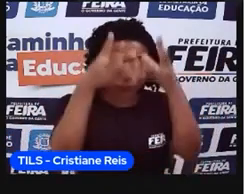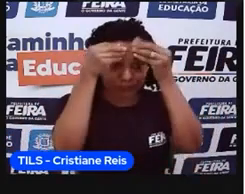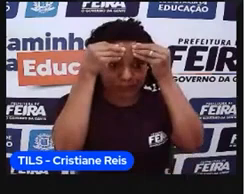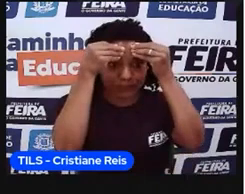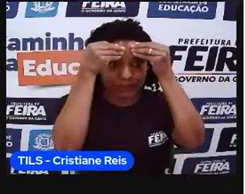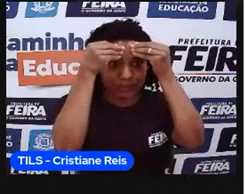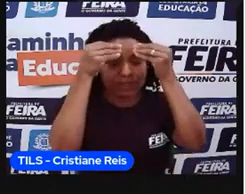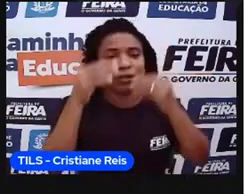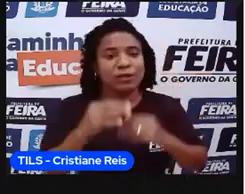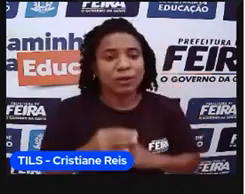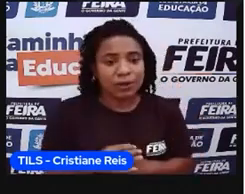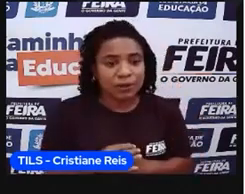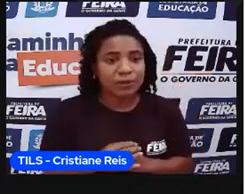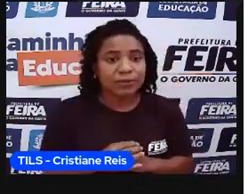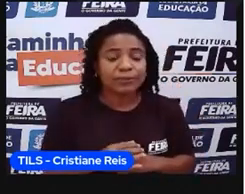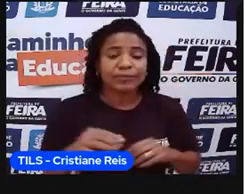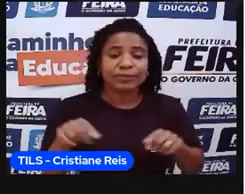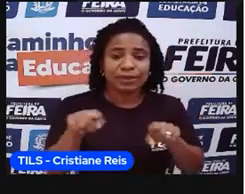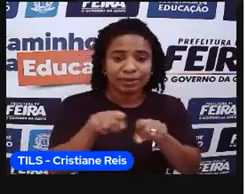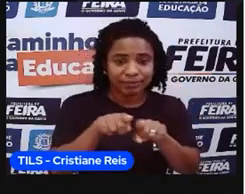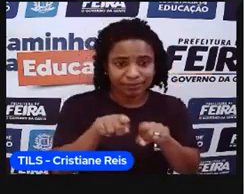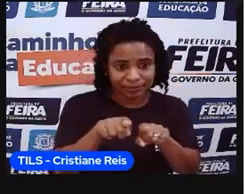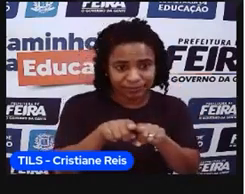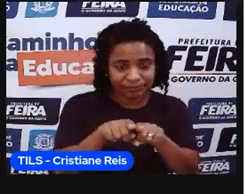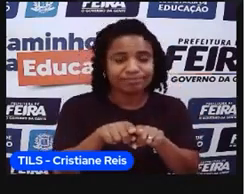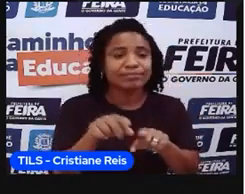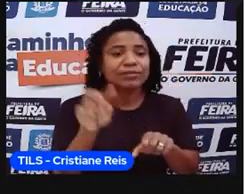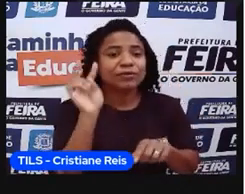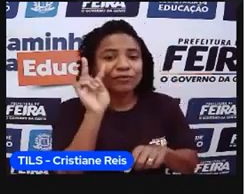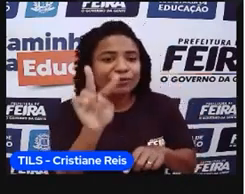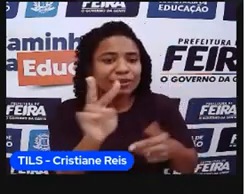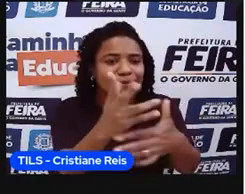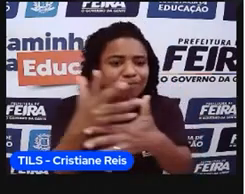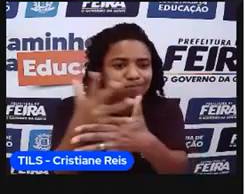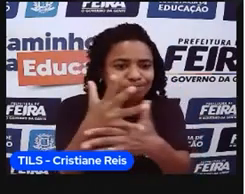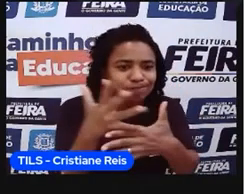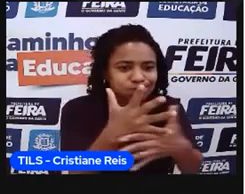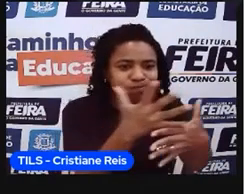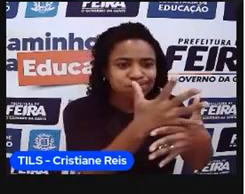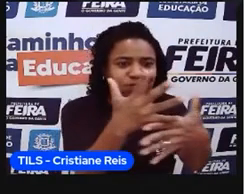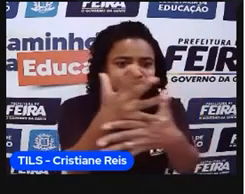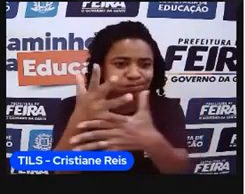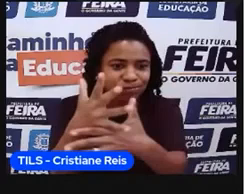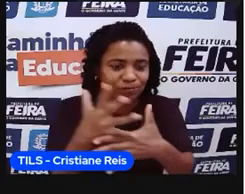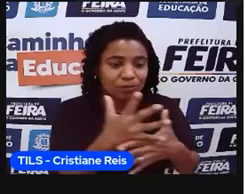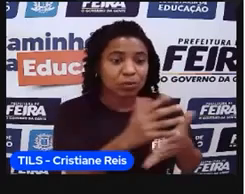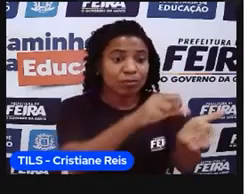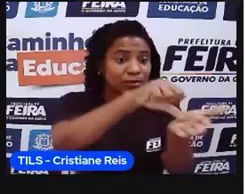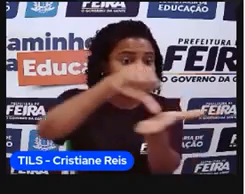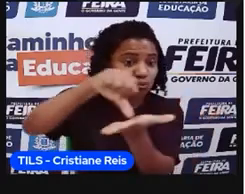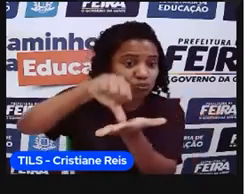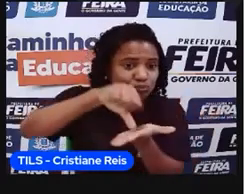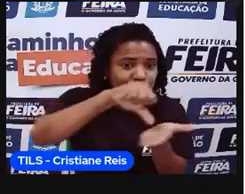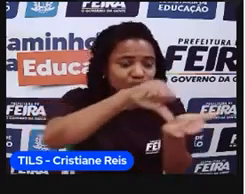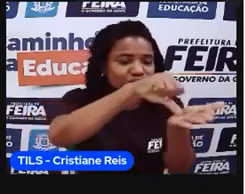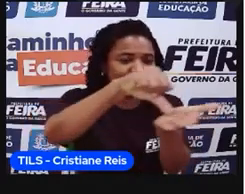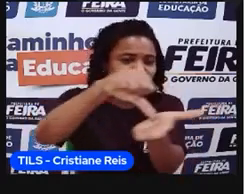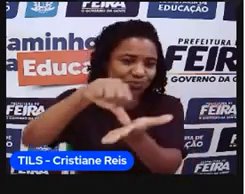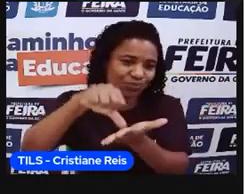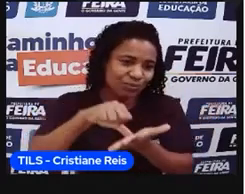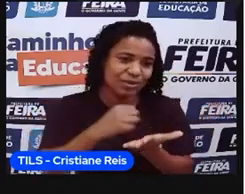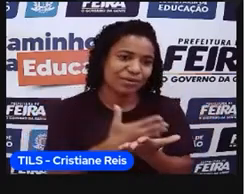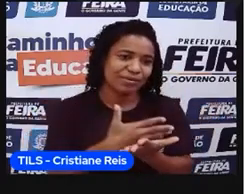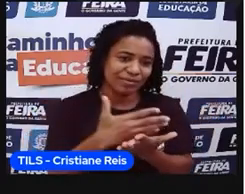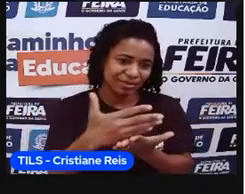urbana, como eu já falei, né, dendrítica, ou seja, né, sempre indo para um ponto central aqui e aí com